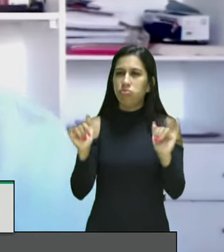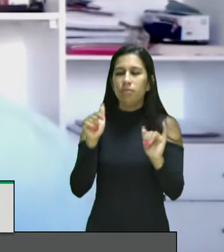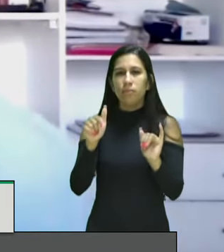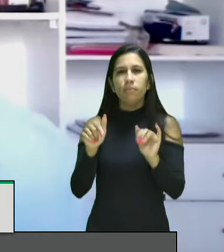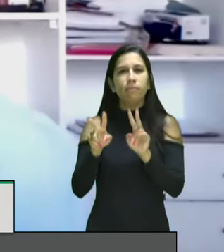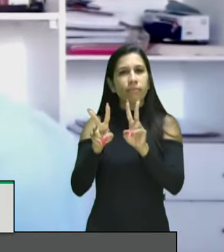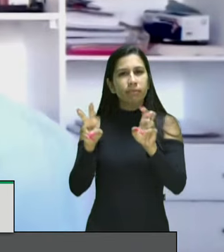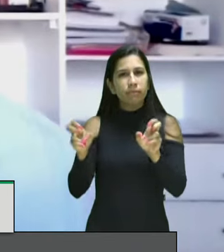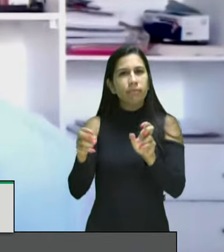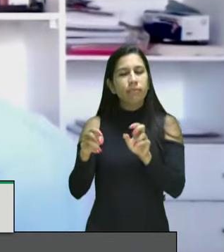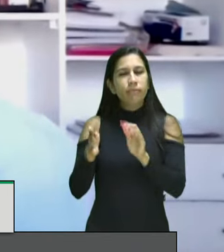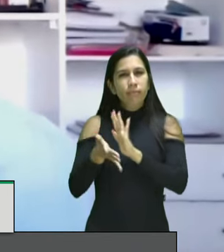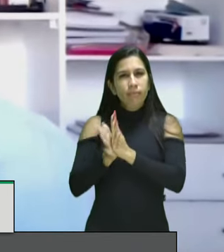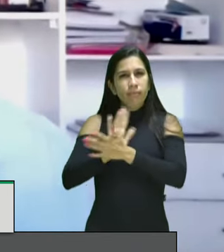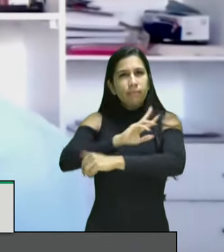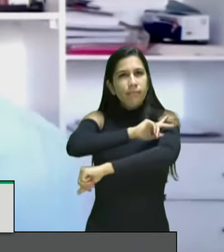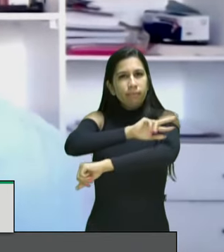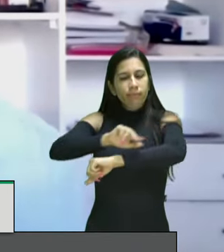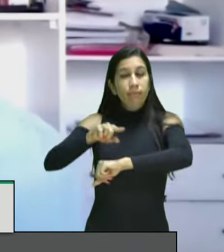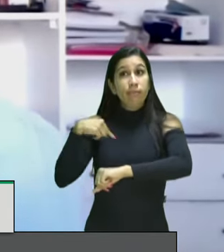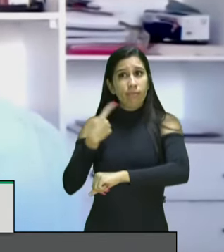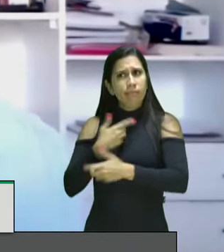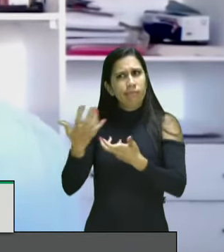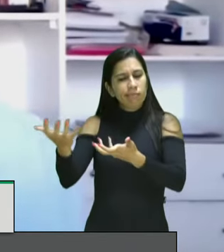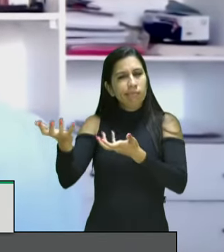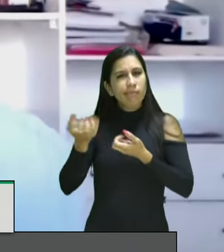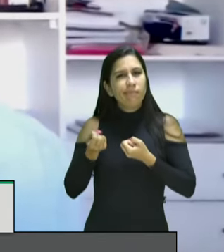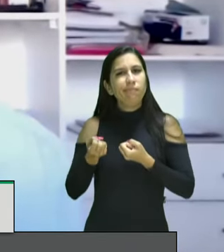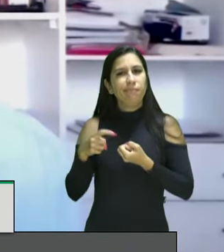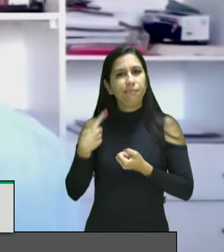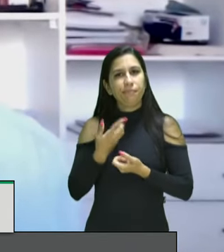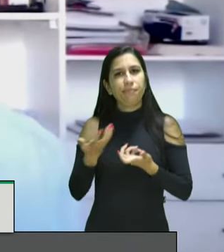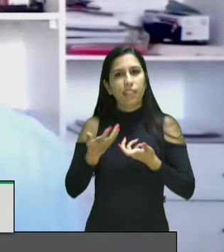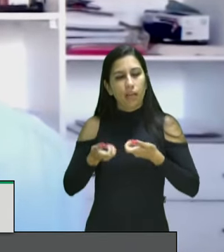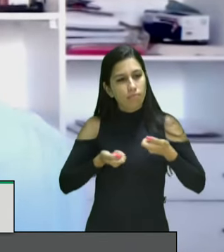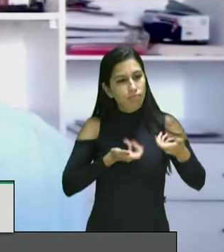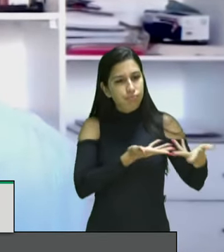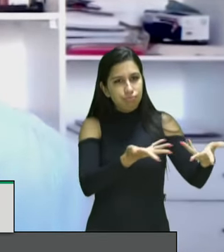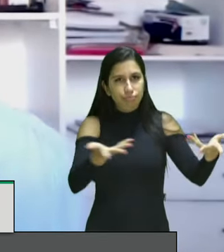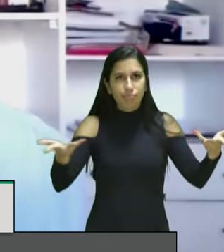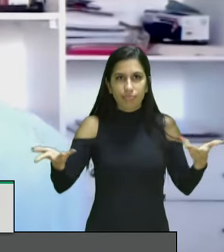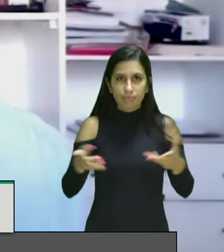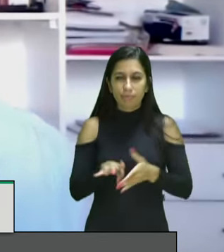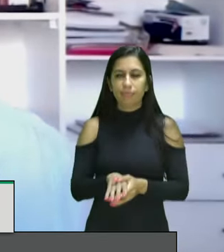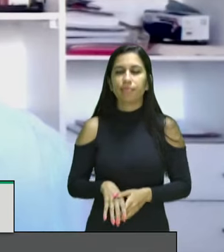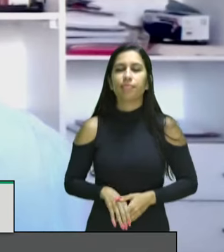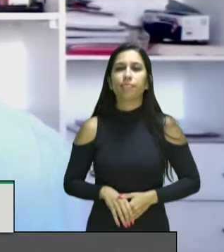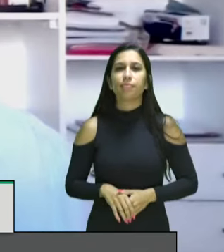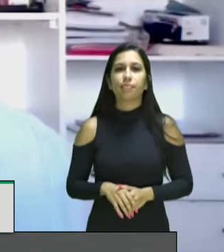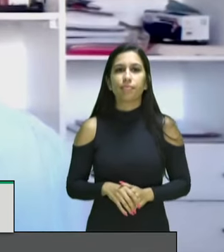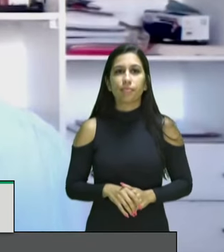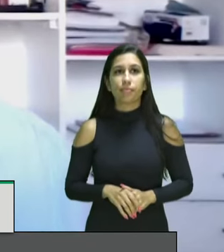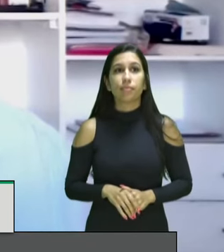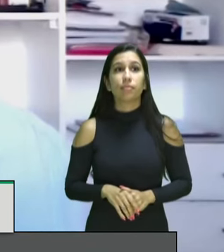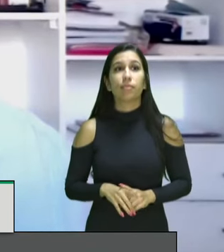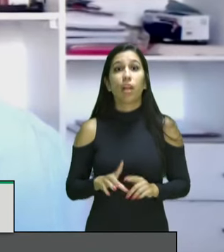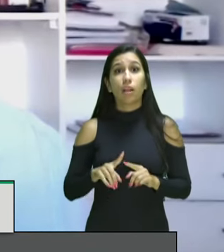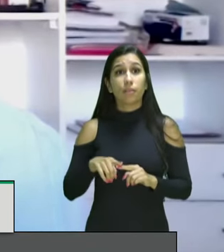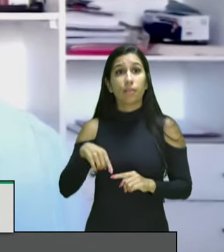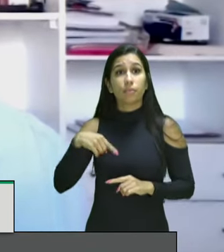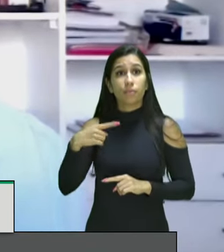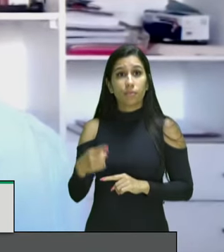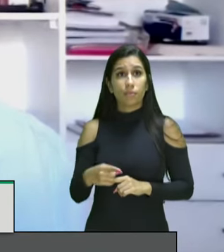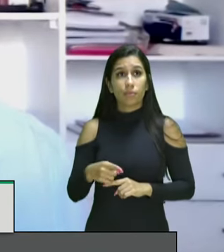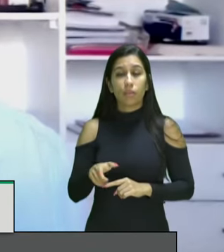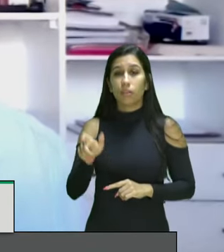materiais e contribuir também na divulgação parabéns pela iniciativa queria passar a palavra na sequência ao senhor